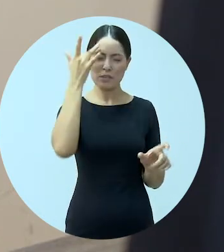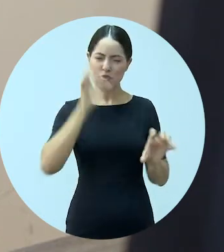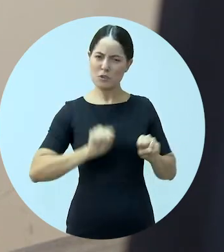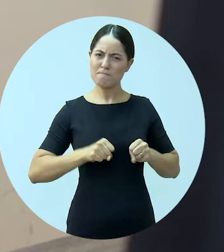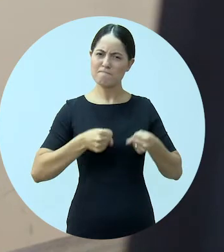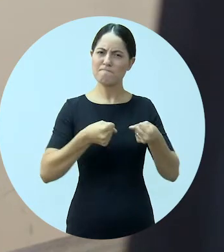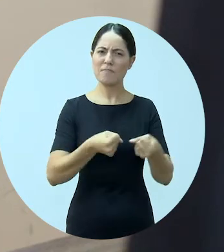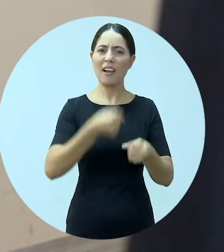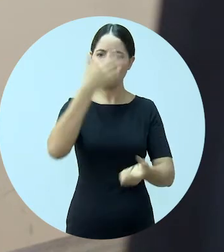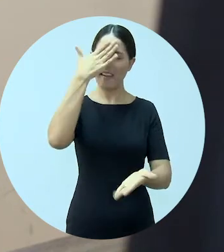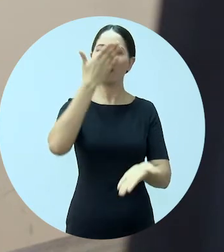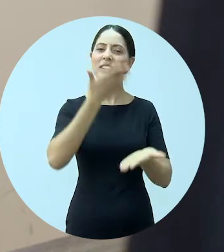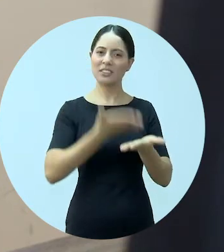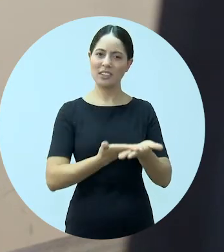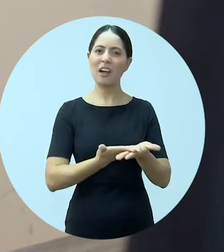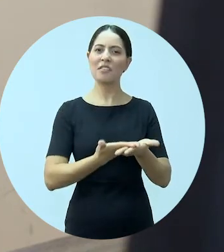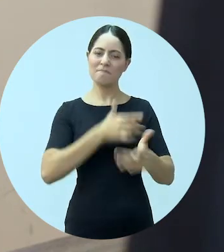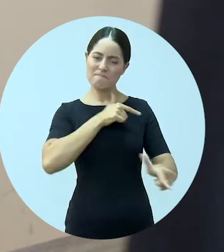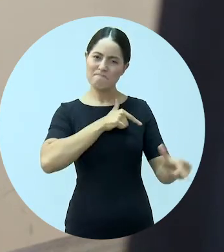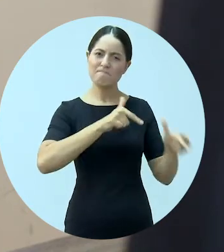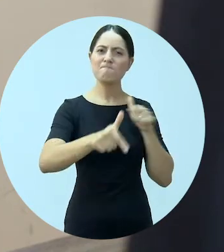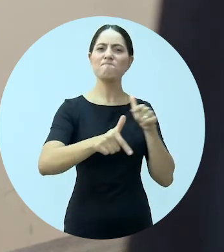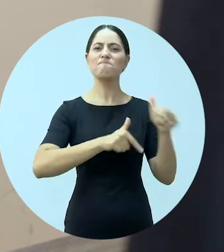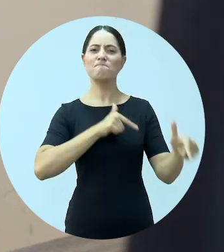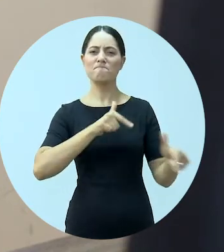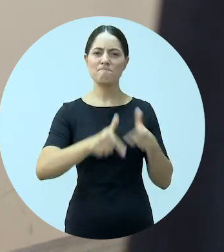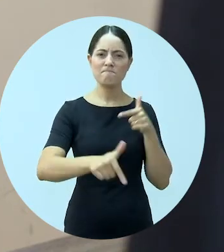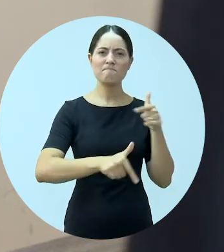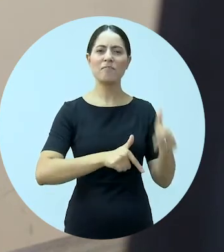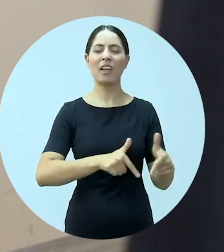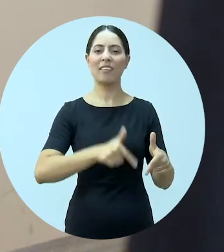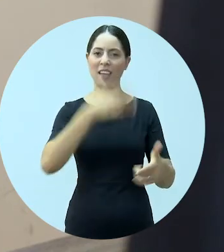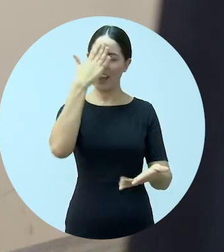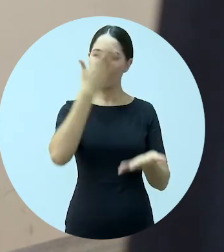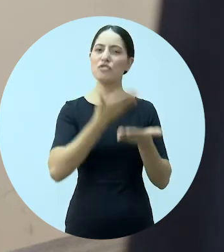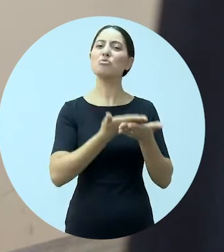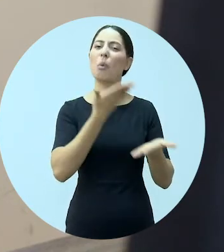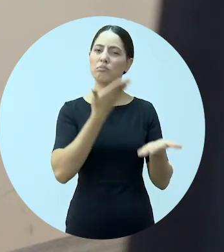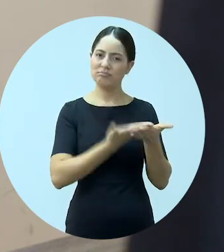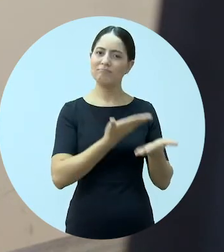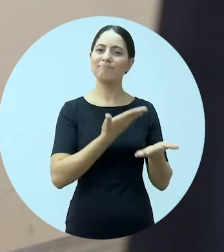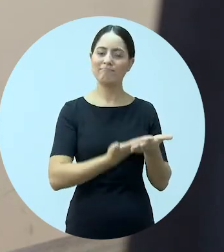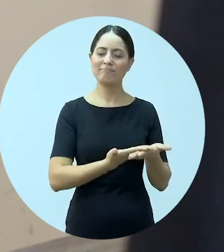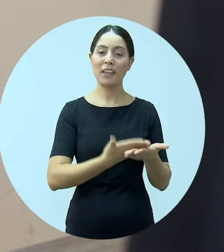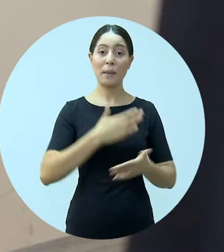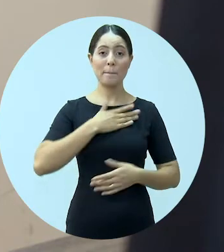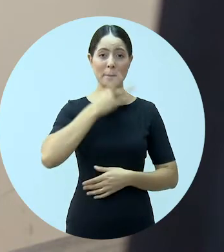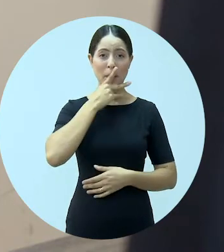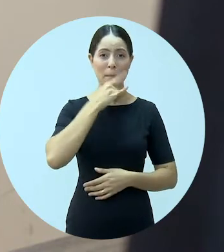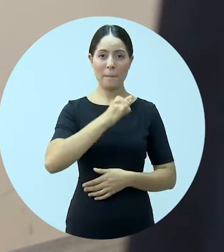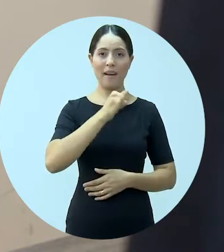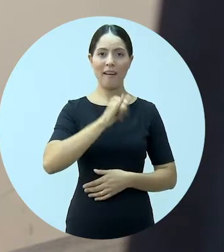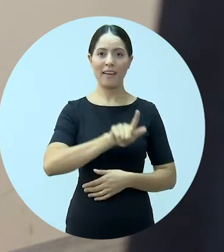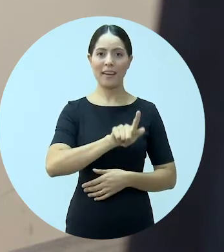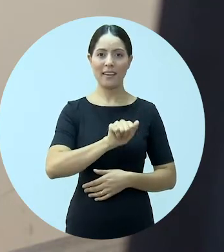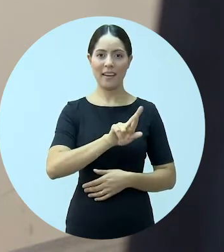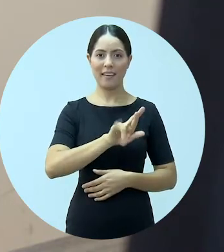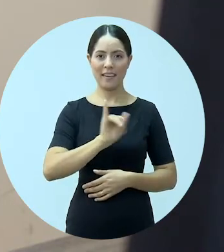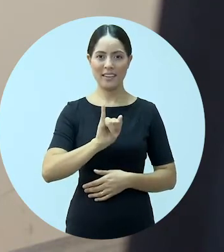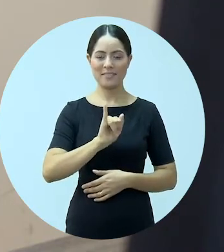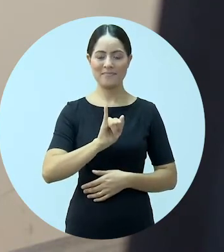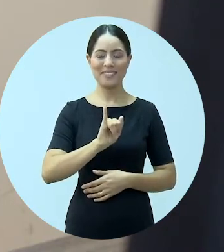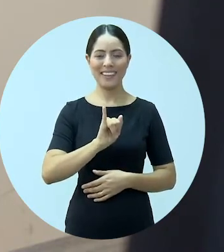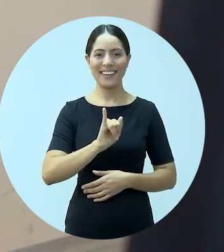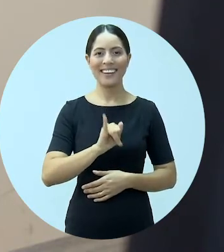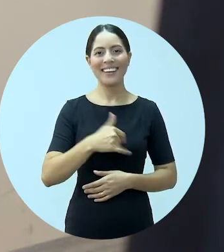como pessoas de garra, que sempre acreditou no trabalho, sempre acreditou no estudo. O meu pai, meu pai